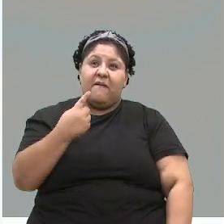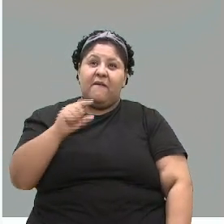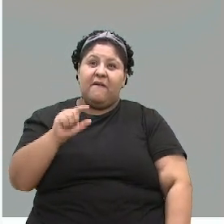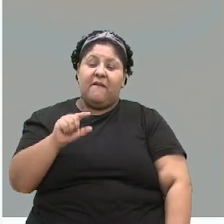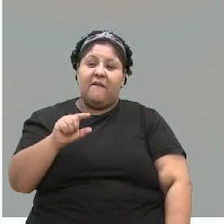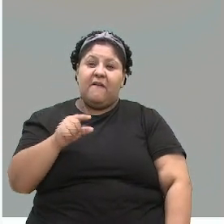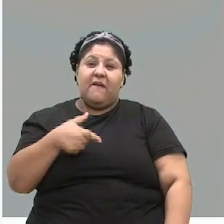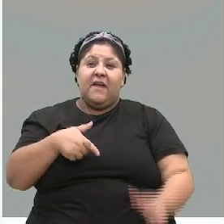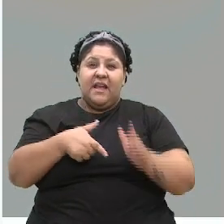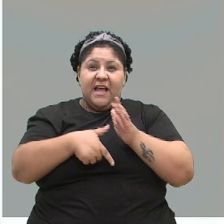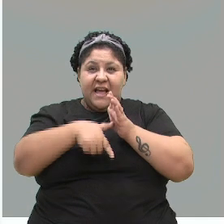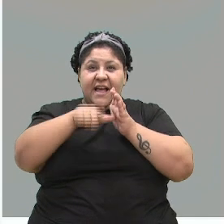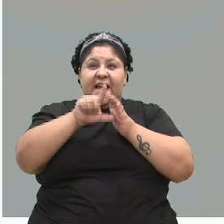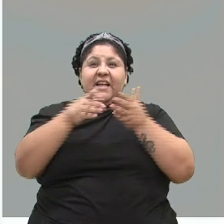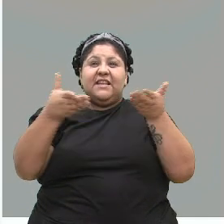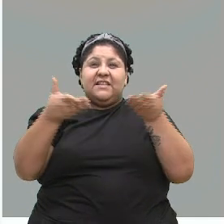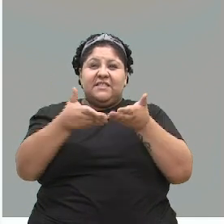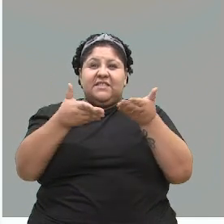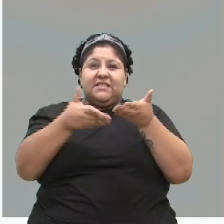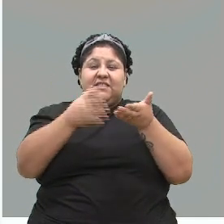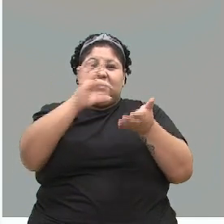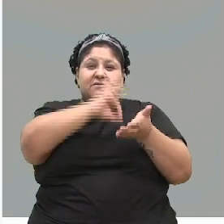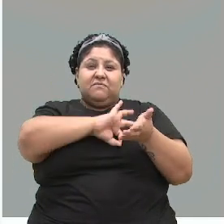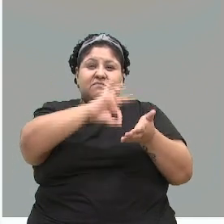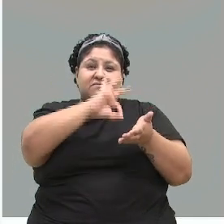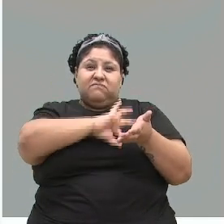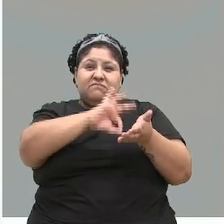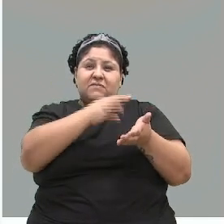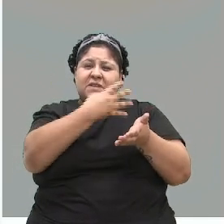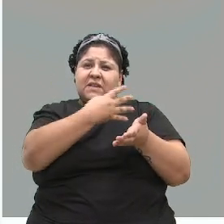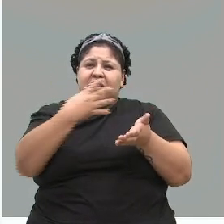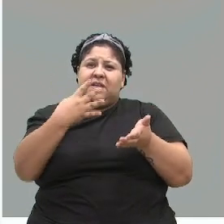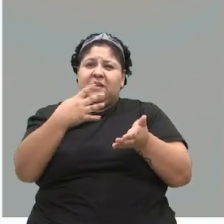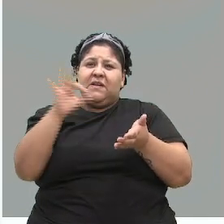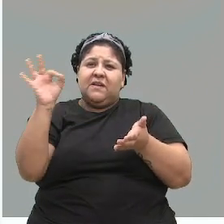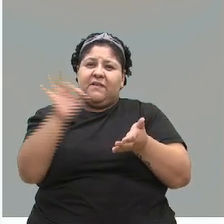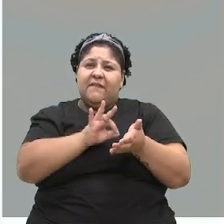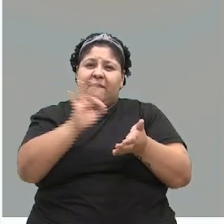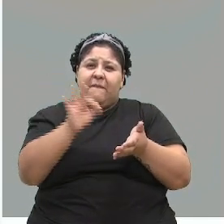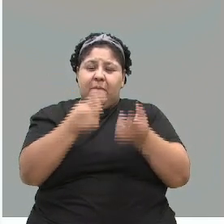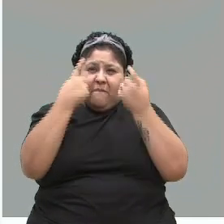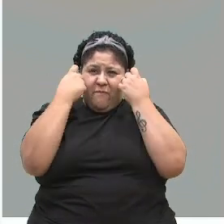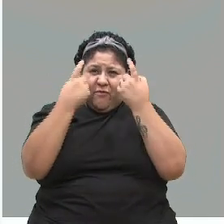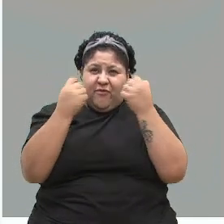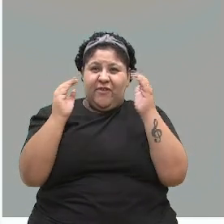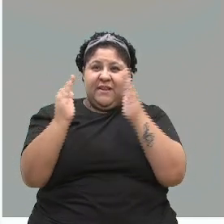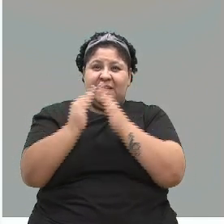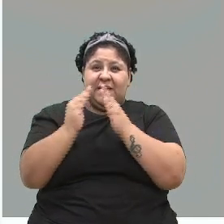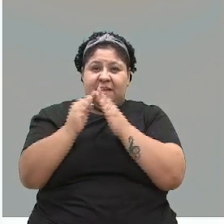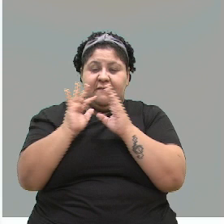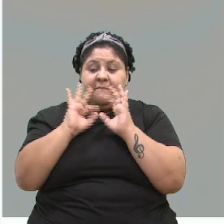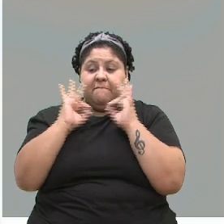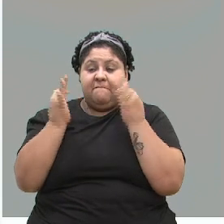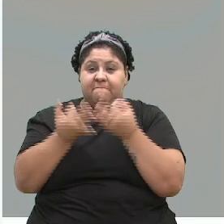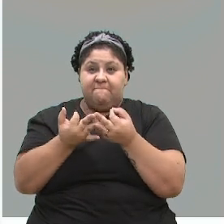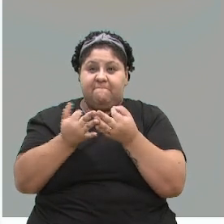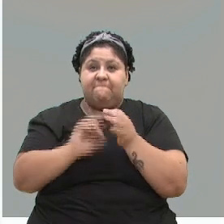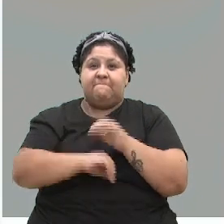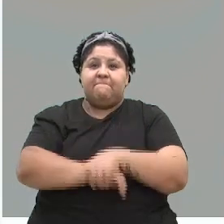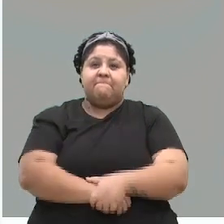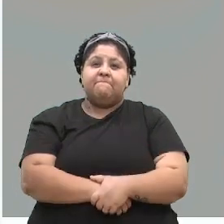policiais, sendo 44,8% com antecedentes por violência doméstica e familiar.